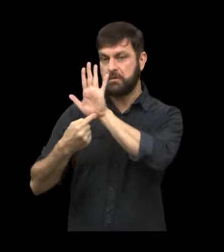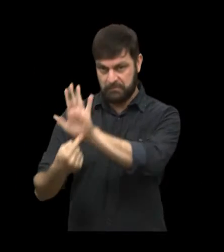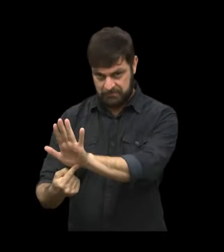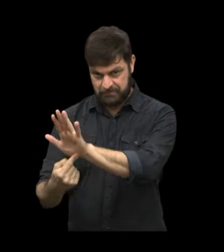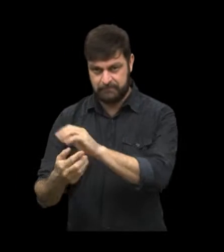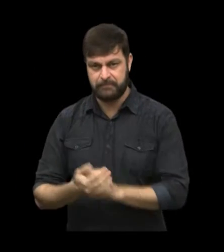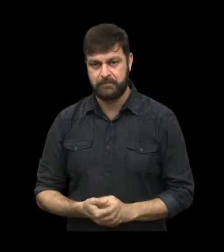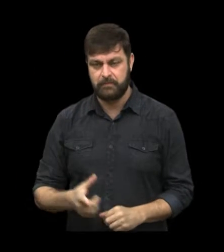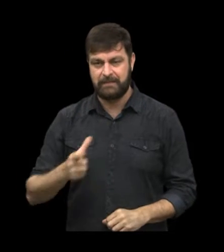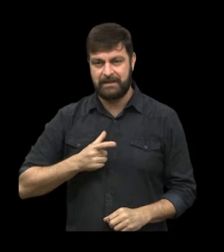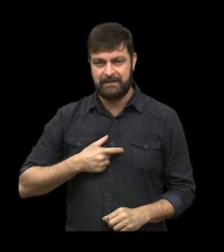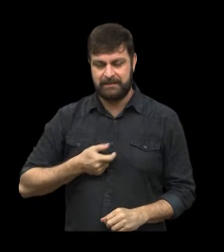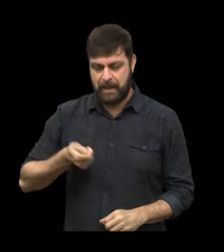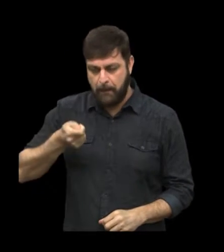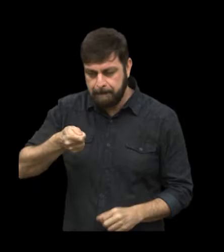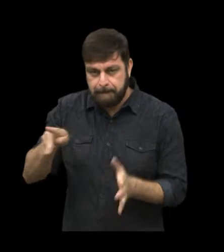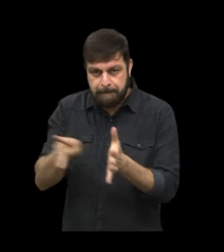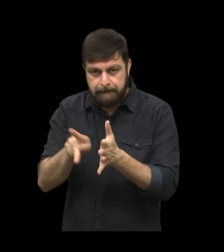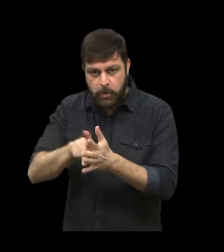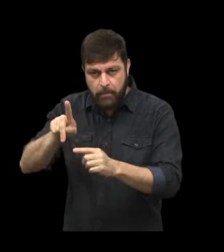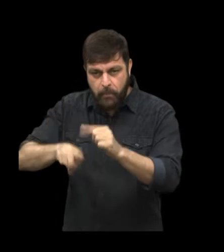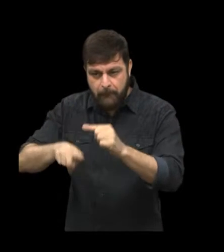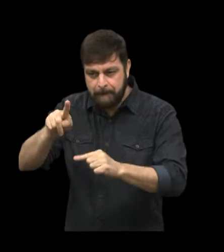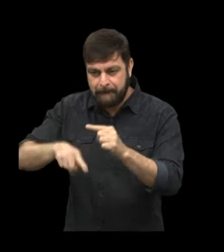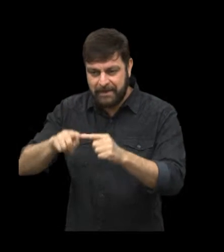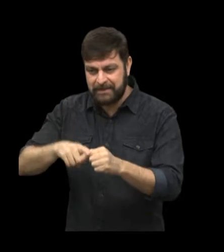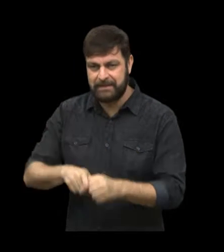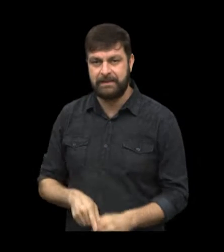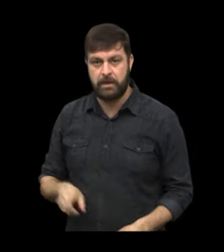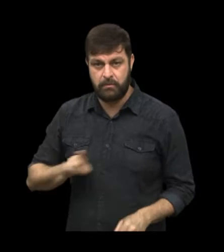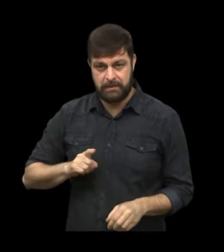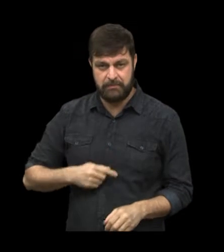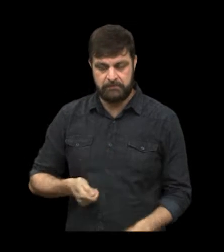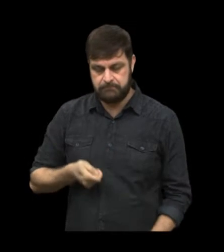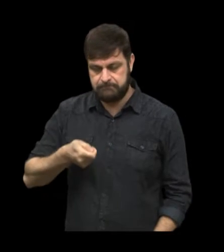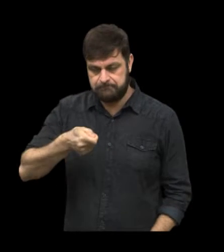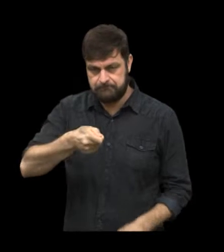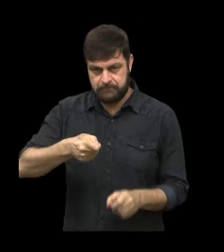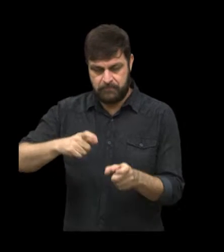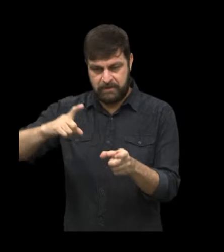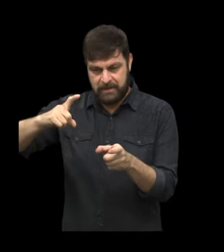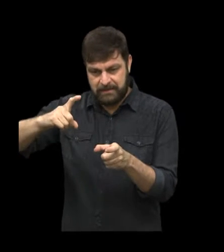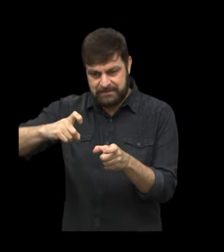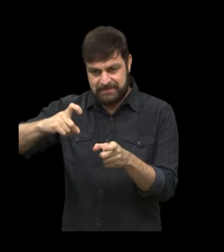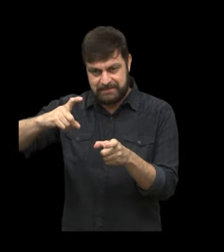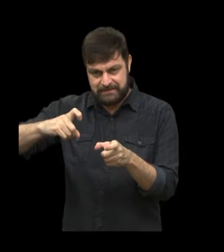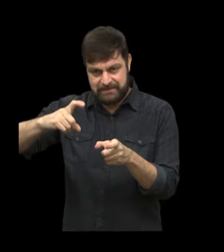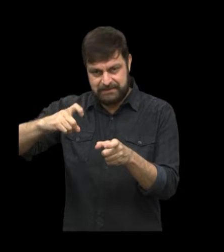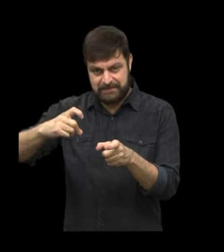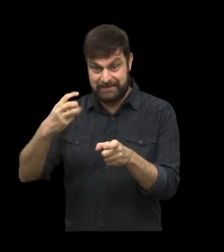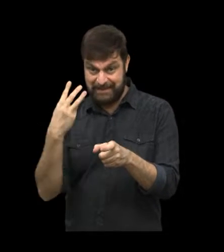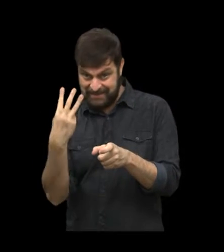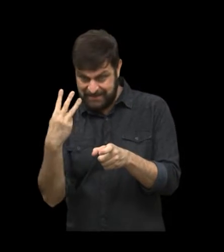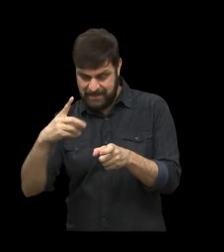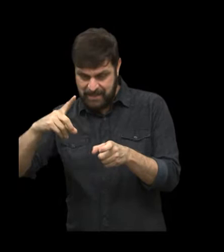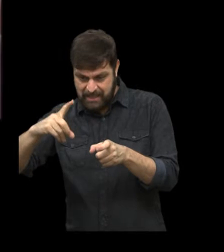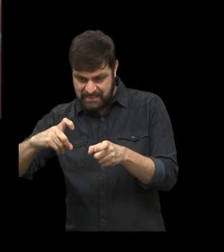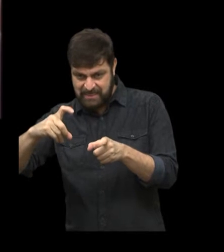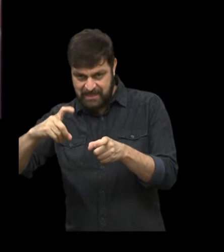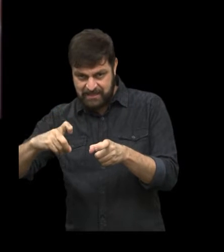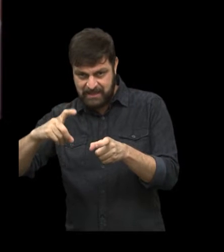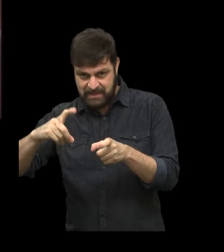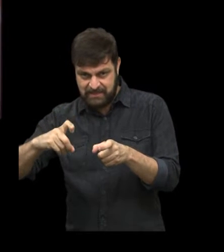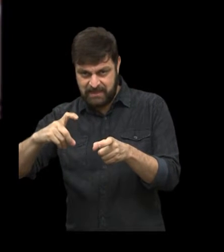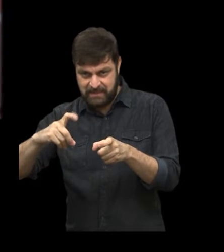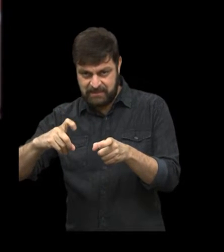usar um limpador que tem cerdas de um lado, raspador do outro, junto com um spray para limpeza da língua. Você vai aplicar três jatos desse spray nas cerdas do